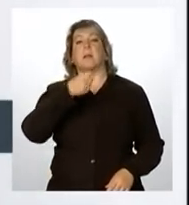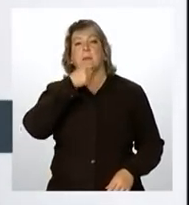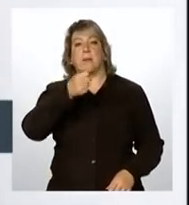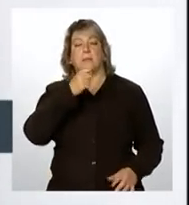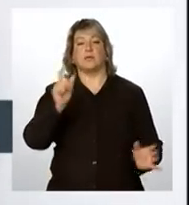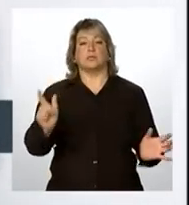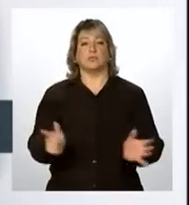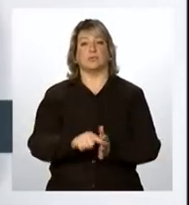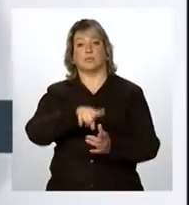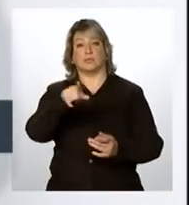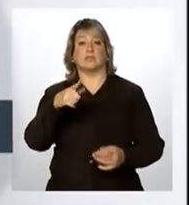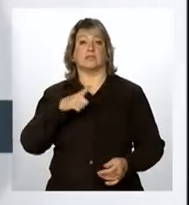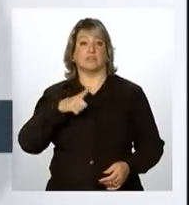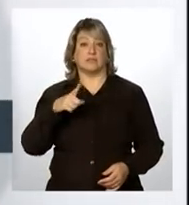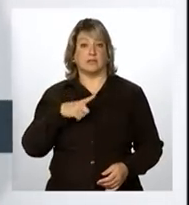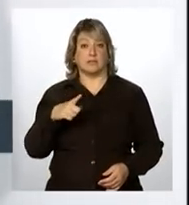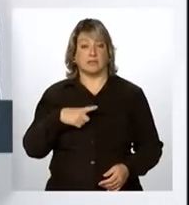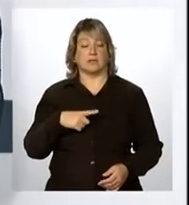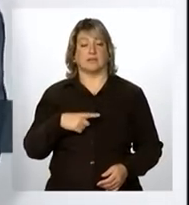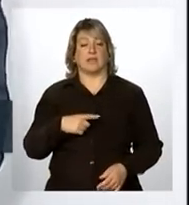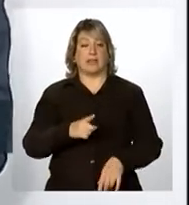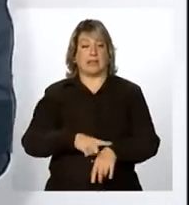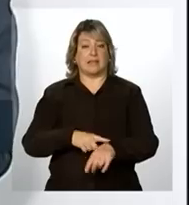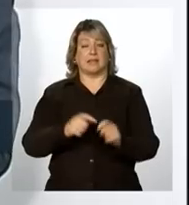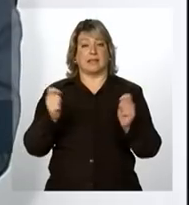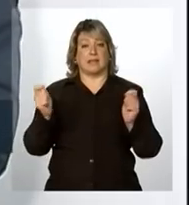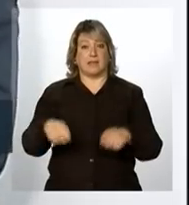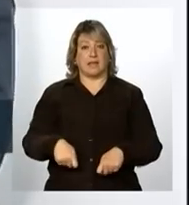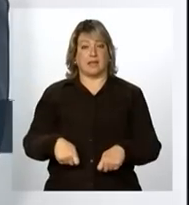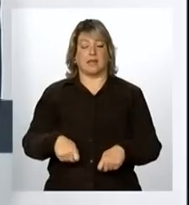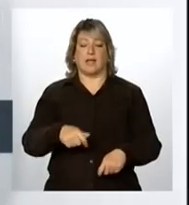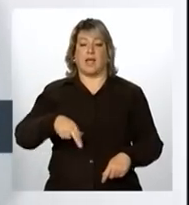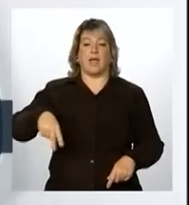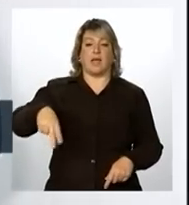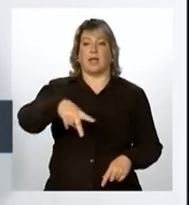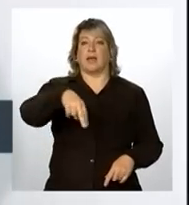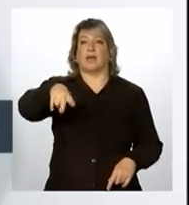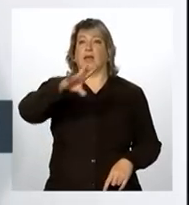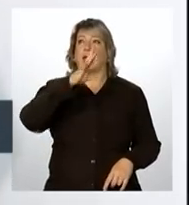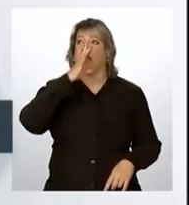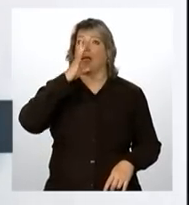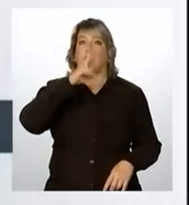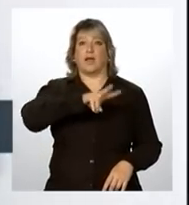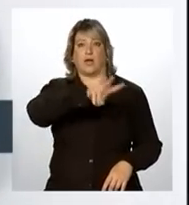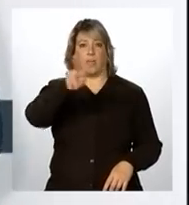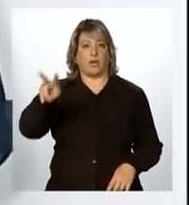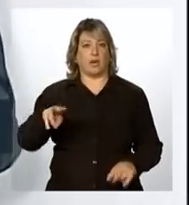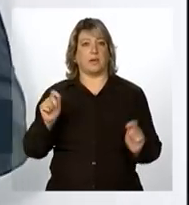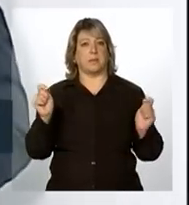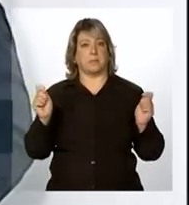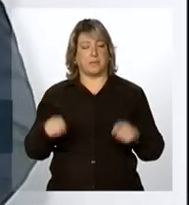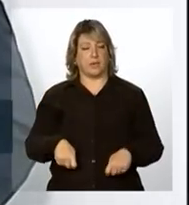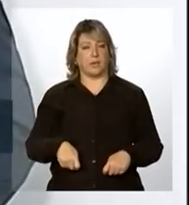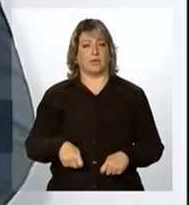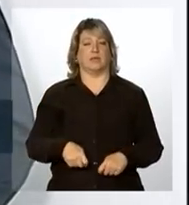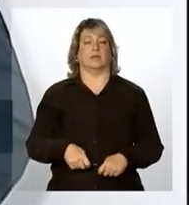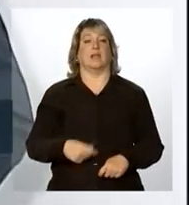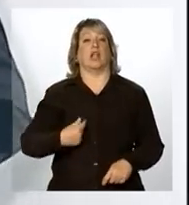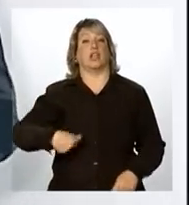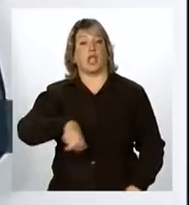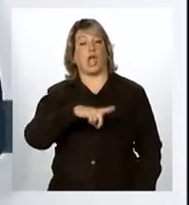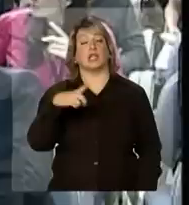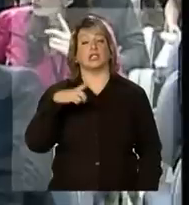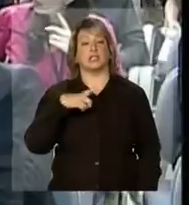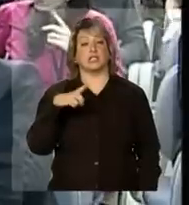jornalistas que tiverem um pouquinho mais de tempo pudessem percorrer as instalações do Senado. Nós tínhamos antes